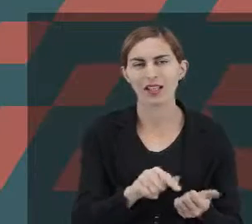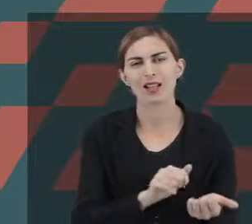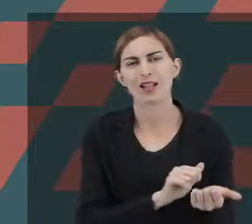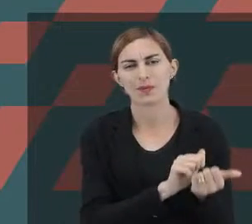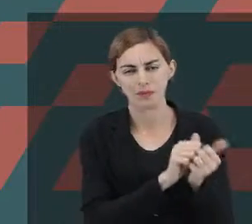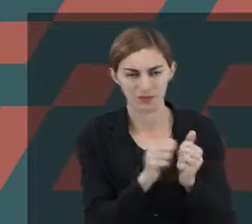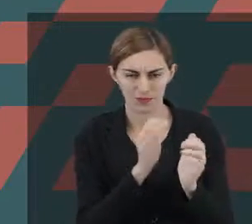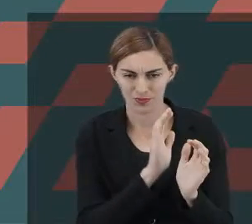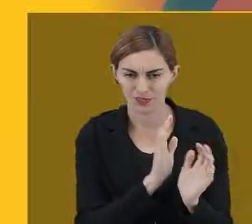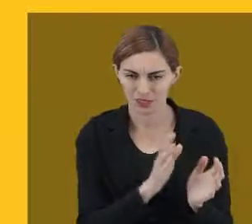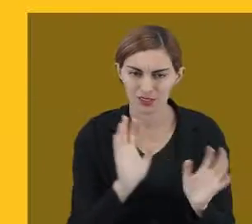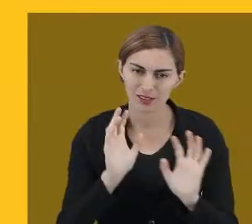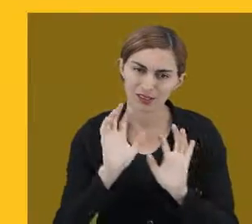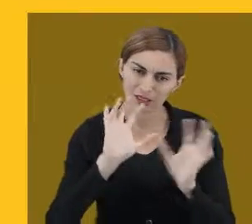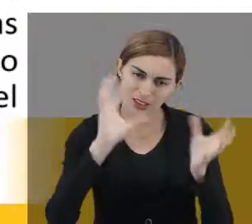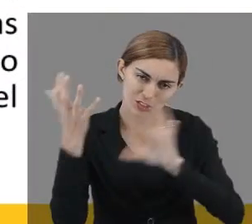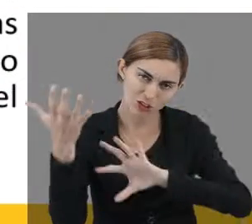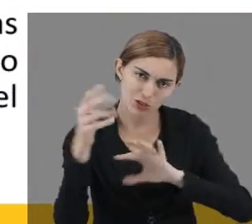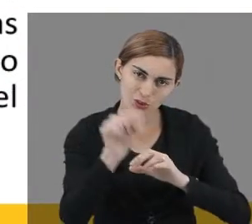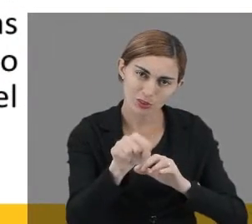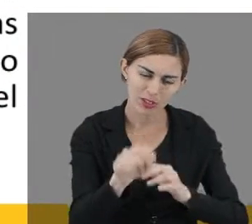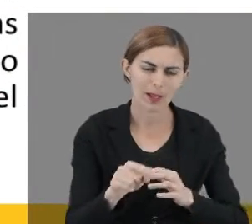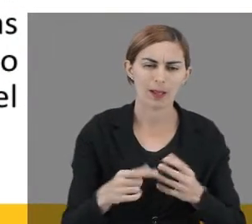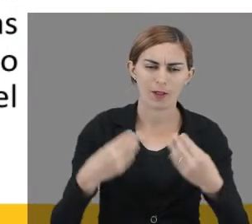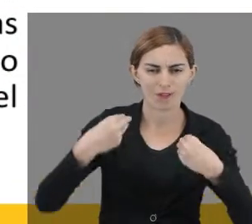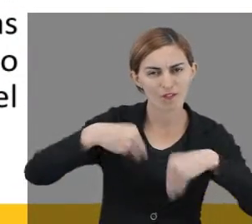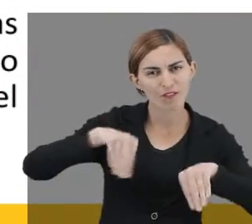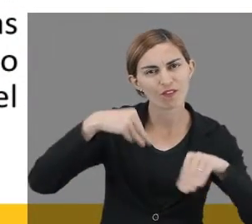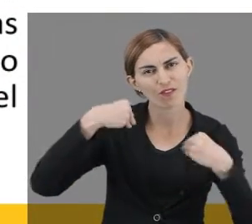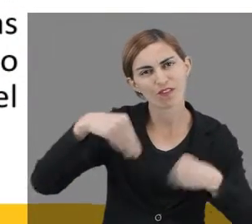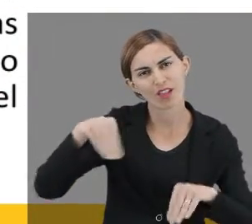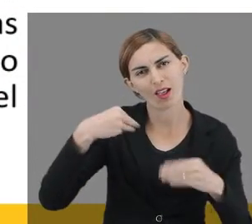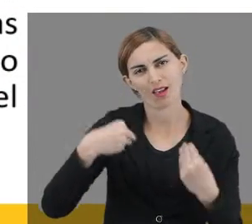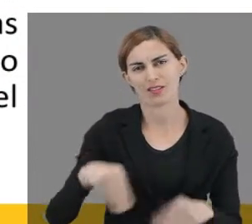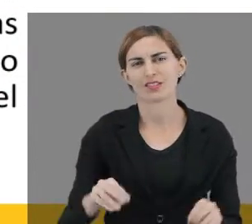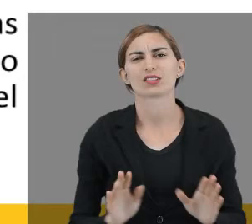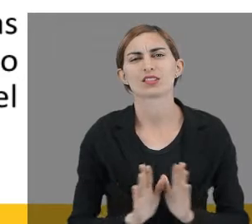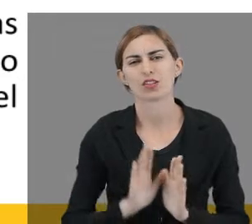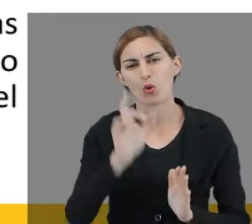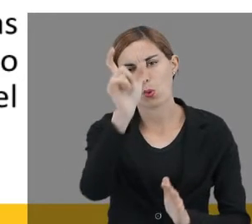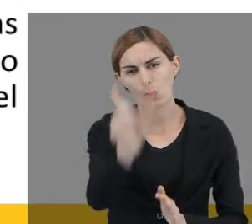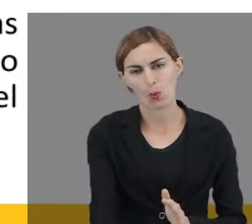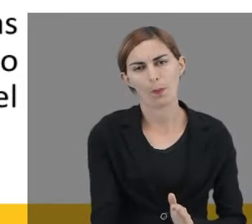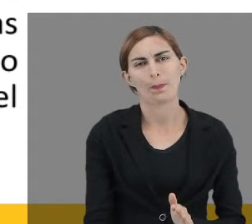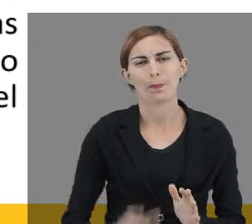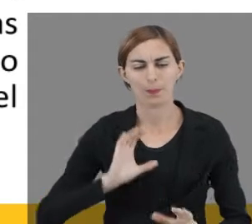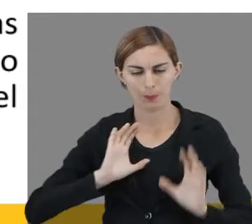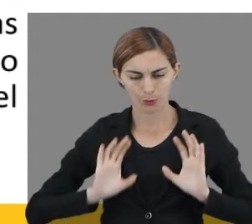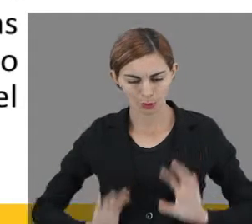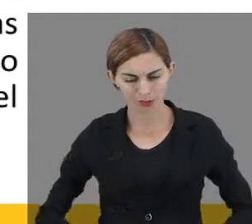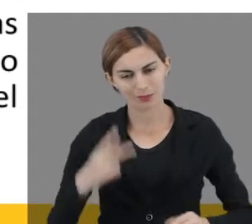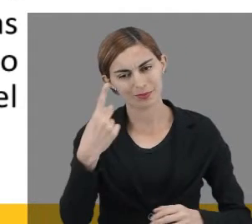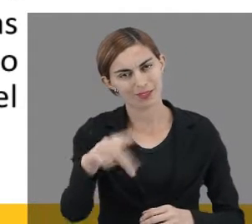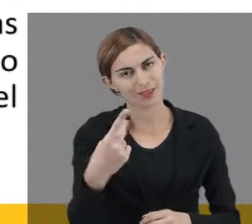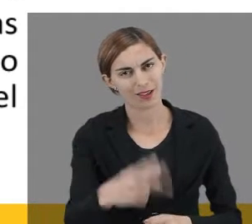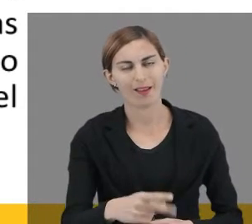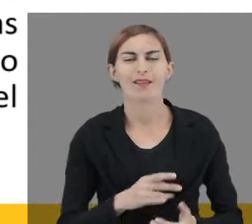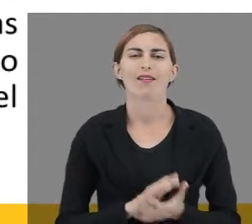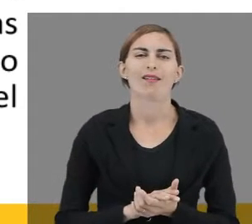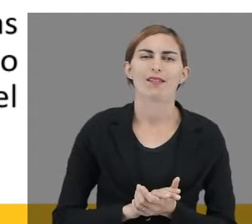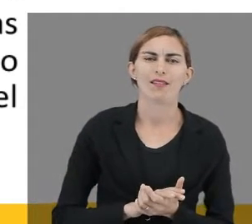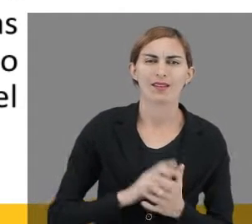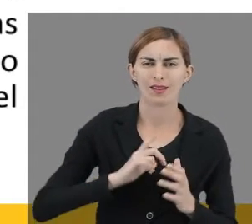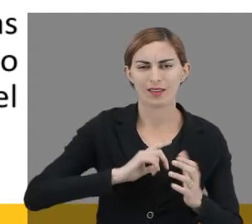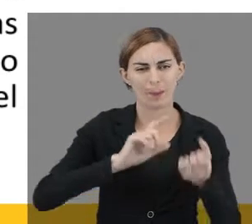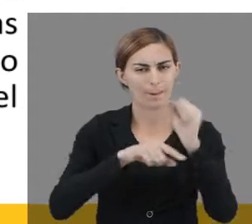Uma sexta dimensão trata-se do transtorno qualitativo da flexibilidade mental e comportamental. Essa dimensão é caracterizada